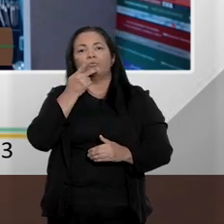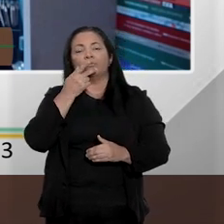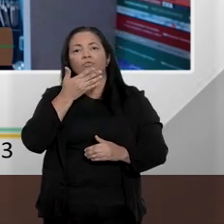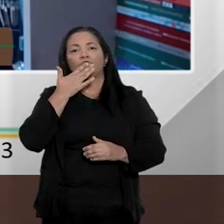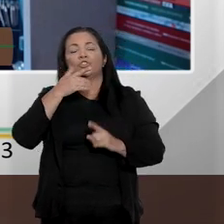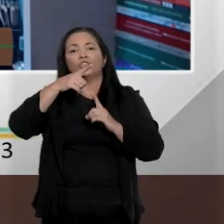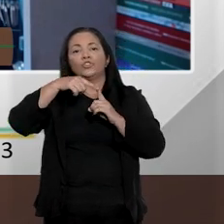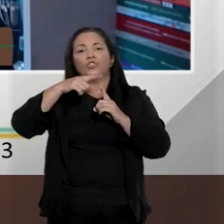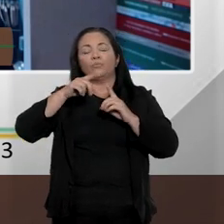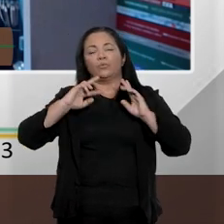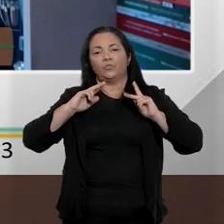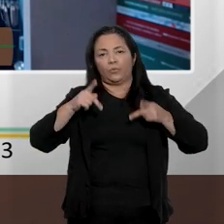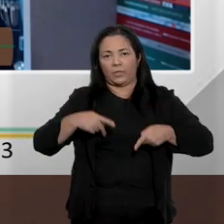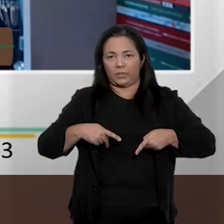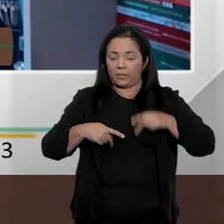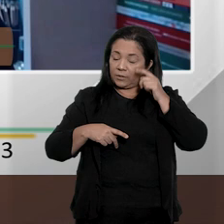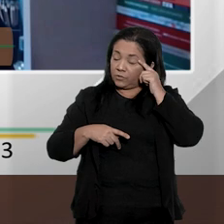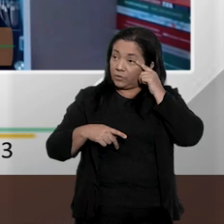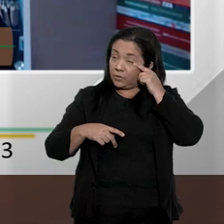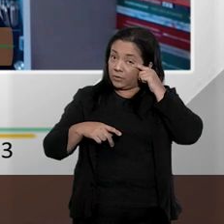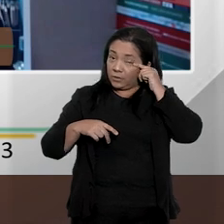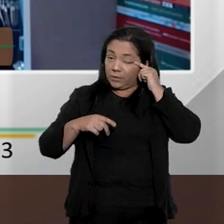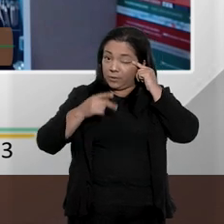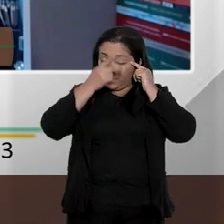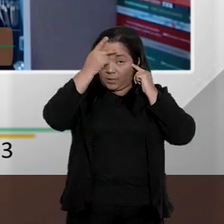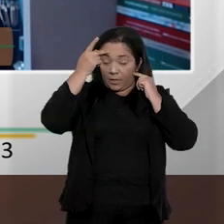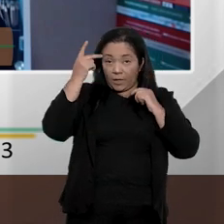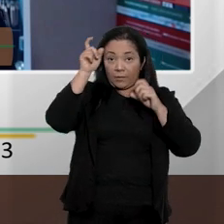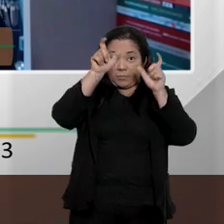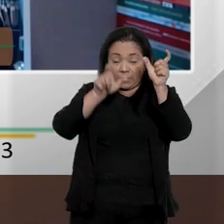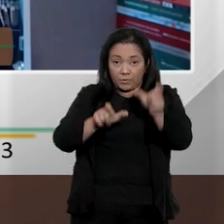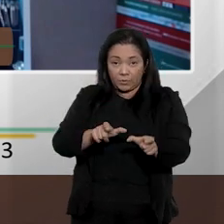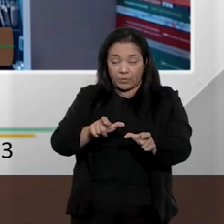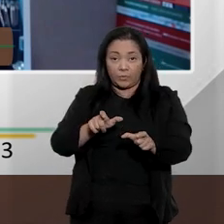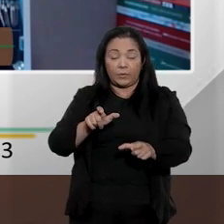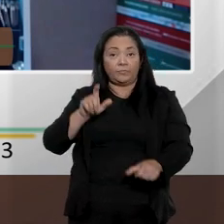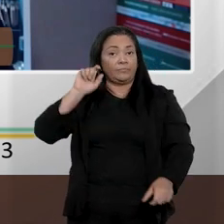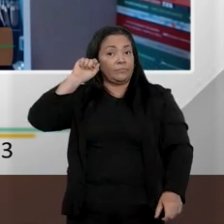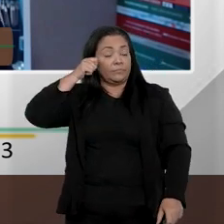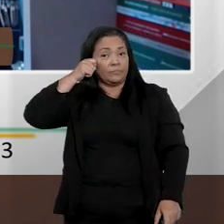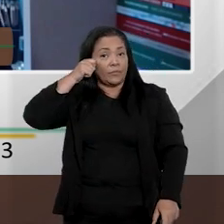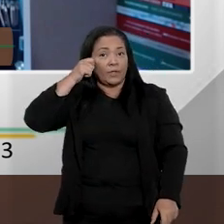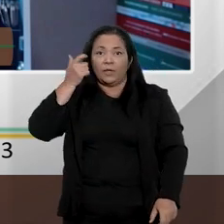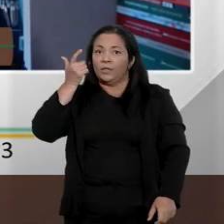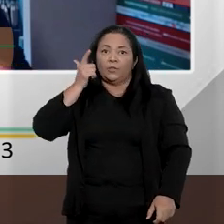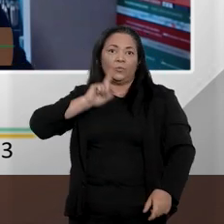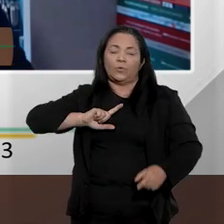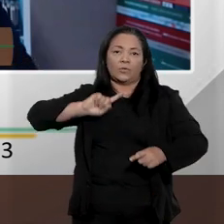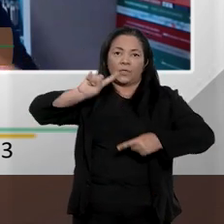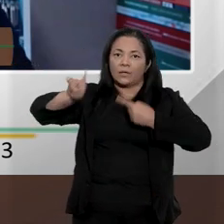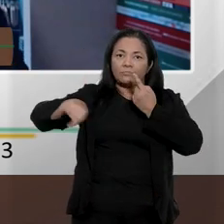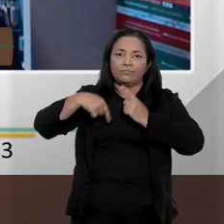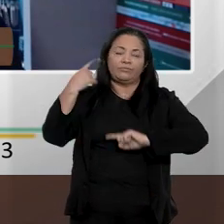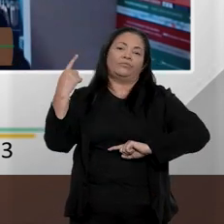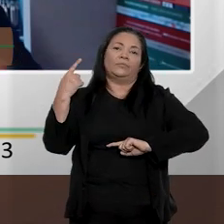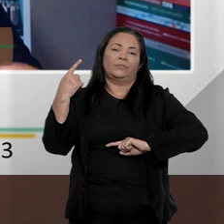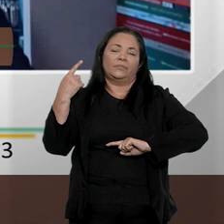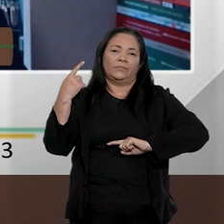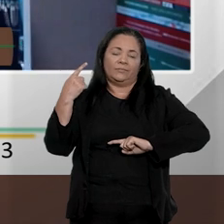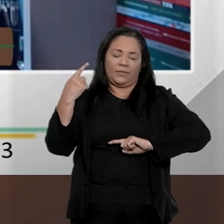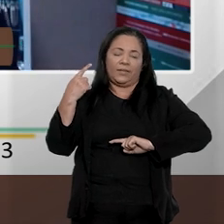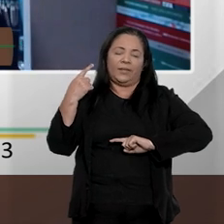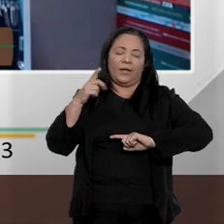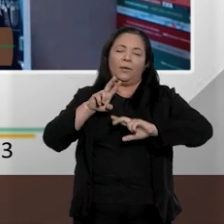a pessoa negra não tem como alcançar o topo dessa escala por conta das suas condições, que no nosso